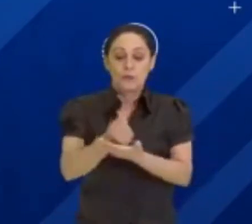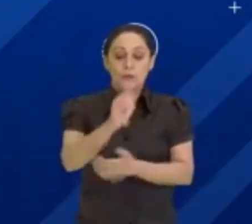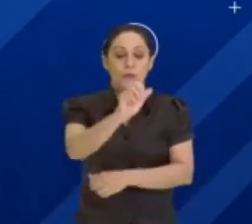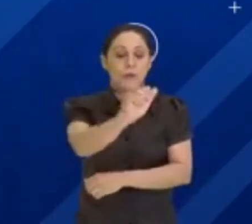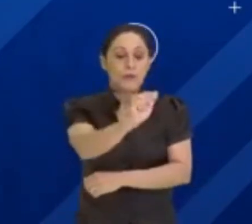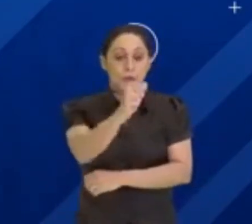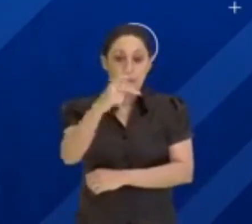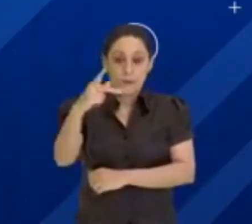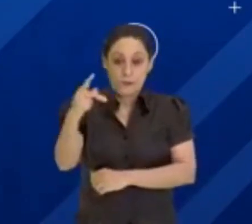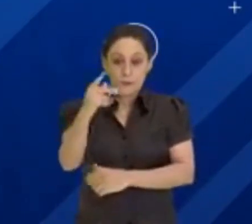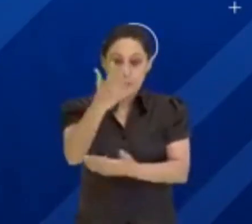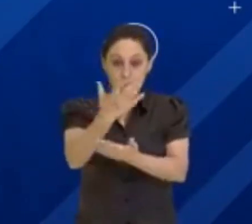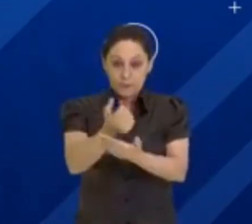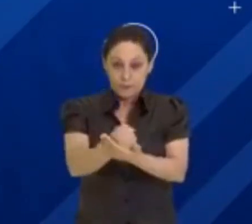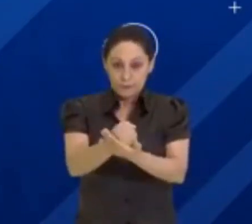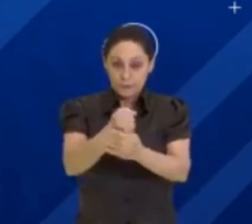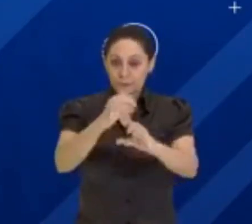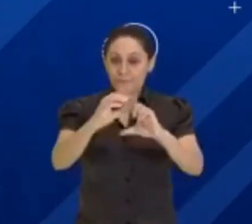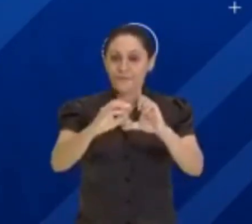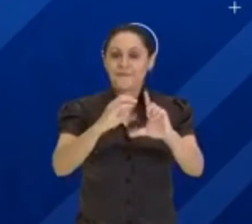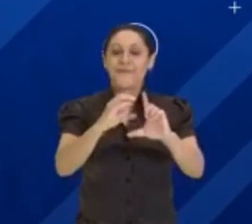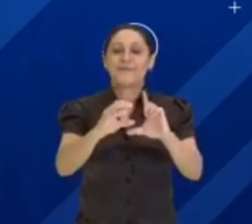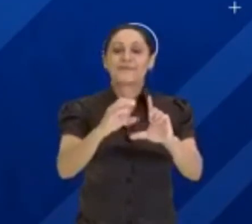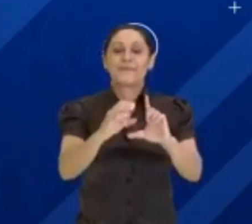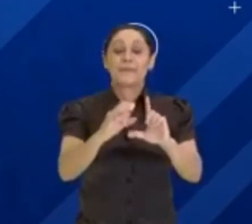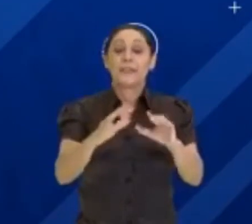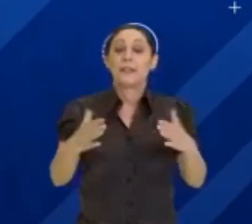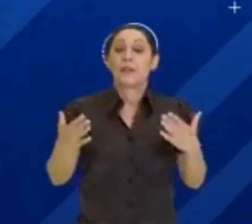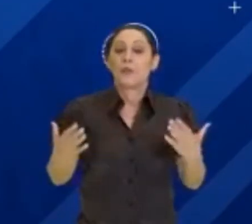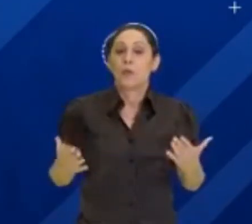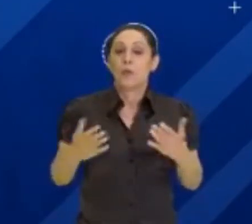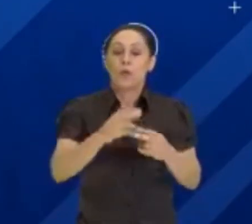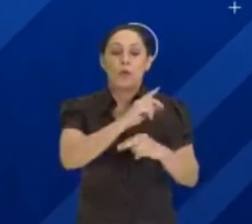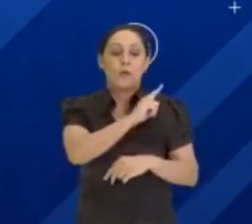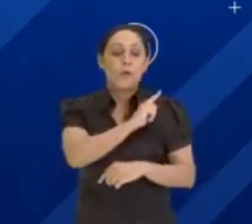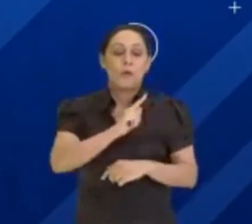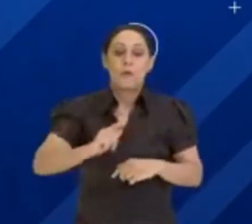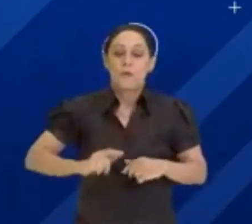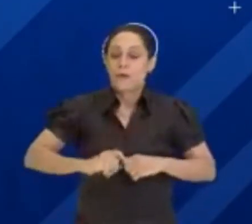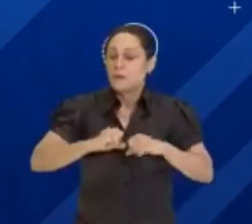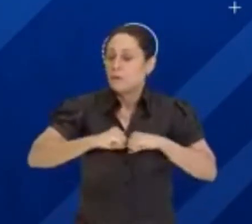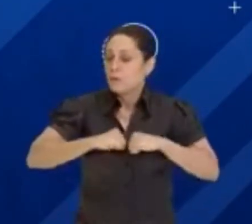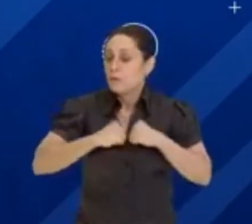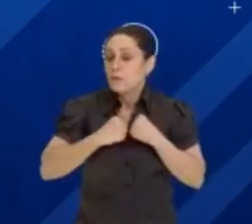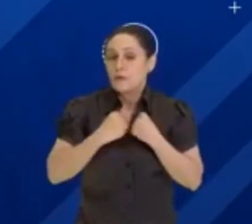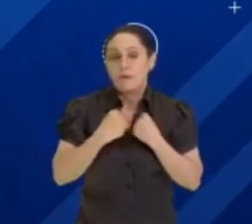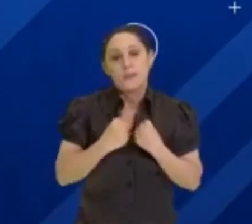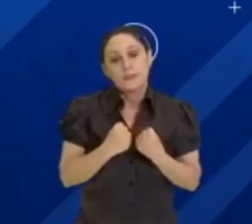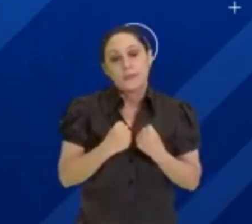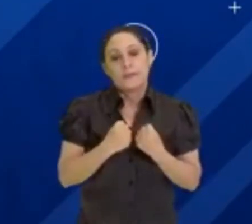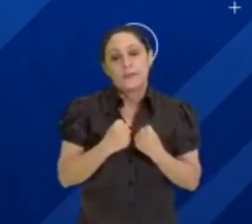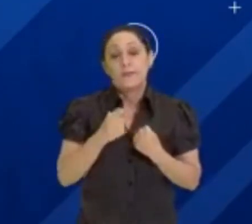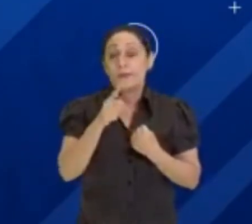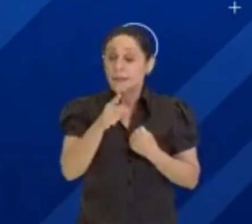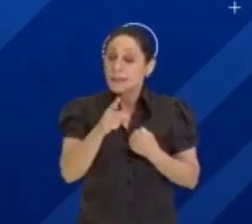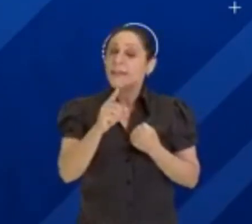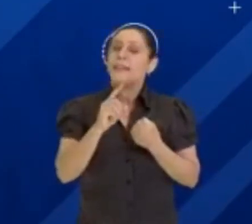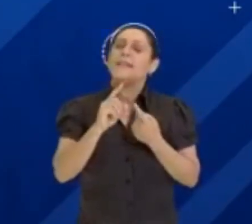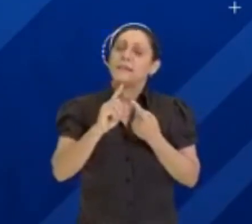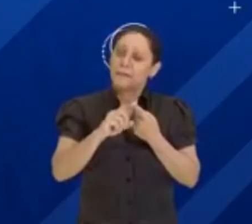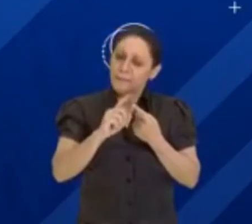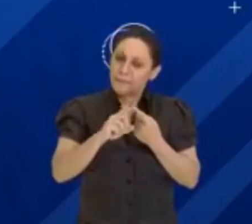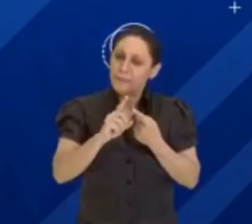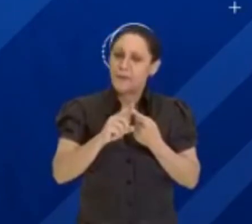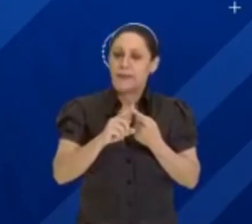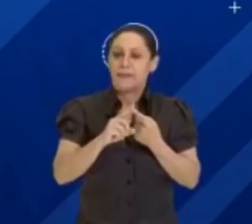Cultura Rede de Comunicação. Gente, o Governo do Estado está fazendo a parte dele. Então, faça